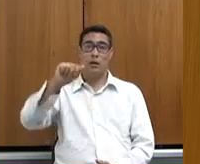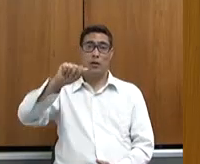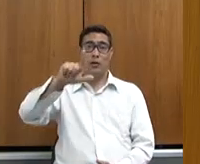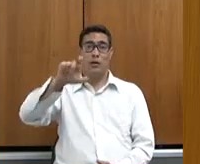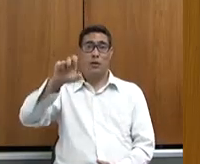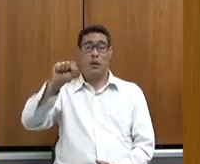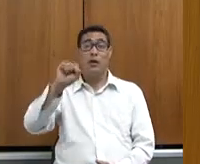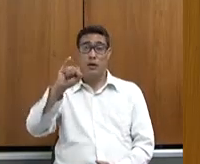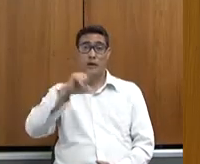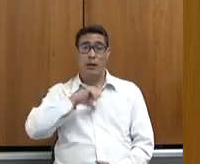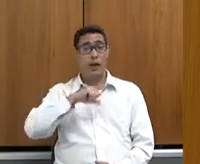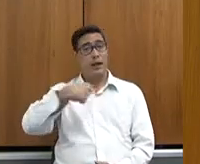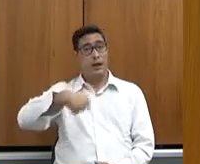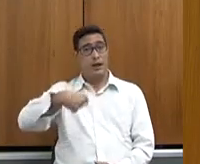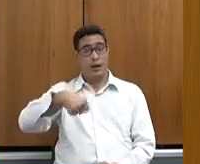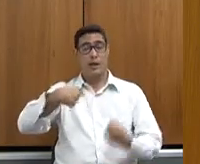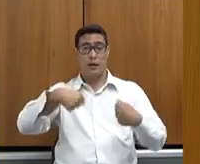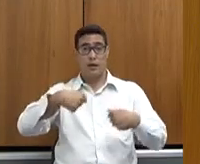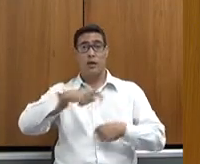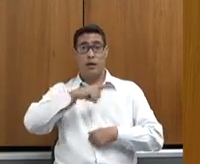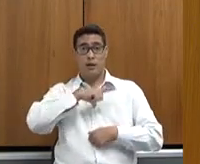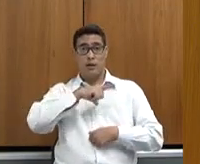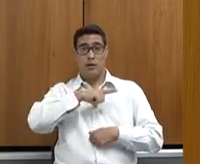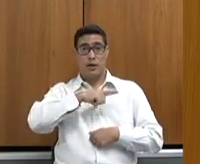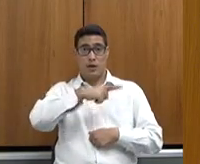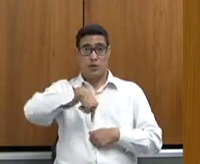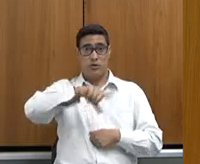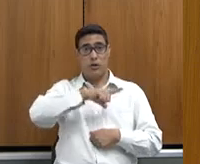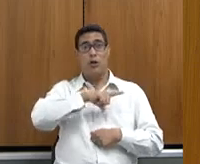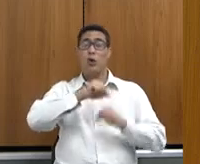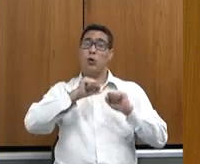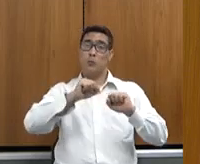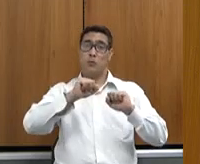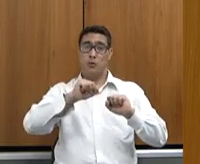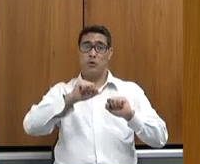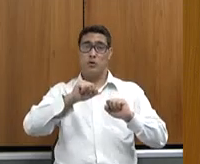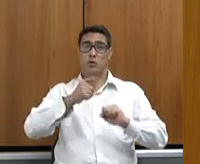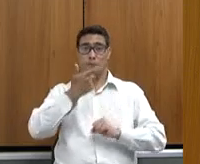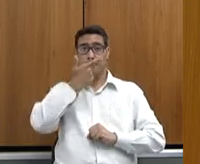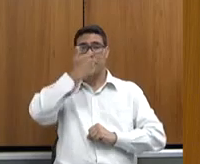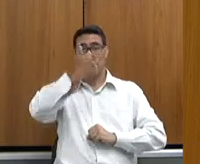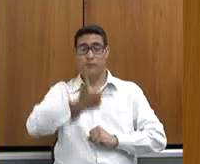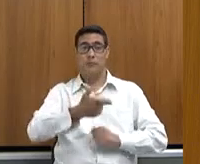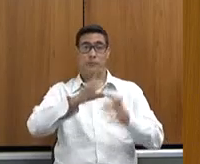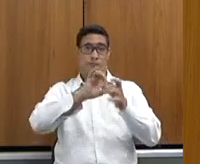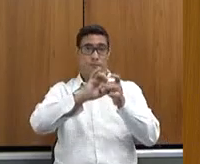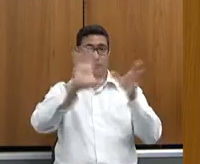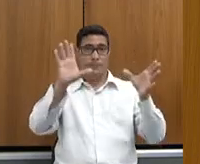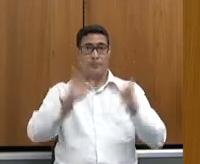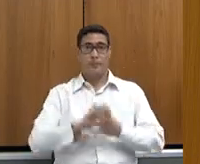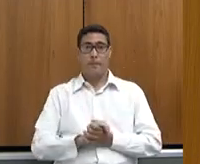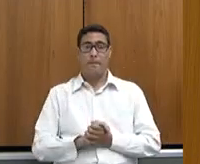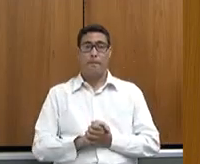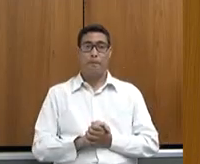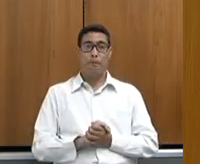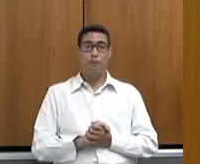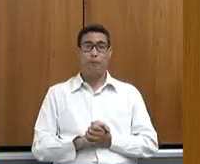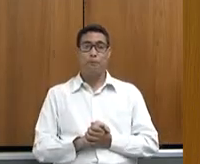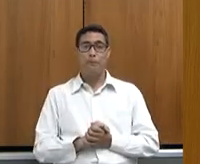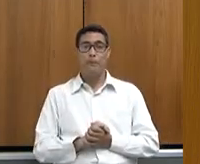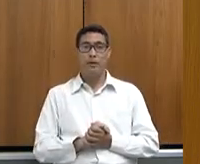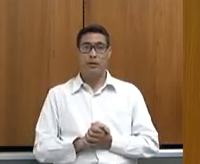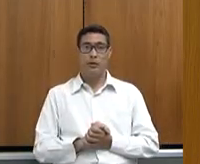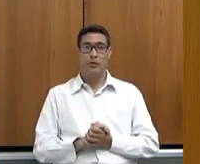necessidade, o Otávio, nosso diretor-presidente da EMATER, poderá fazer uso da palavra. Otávio? Bom,